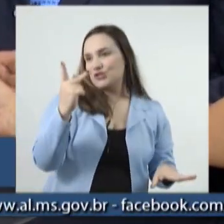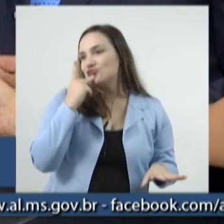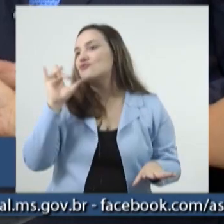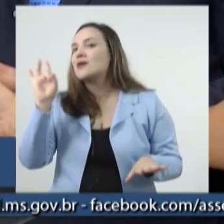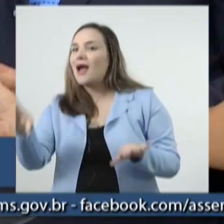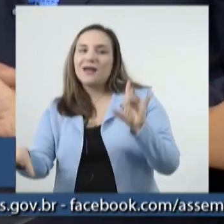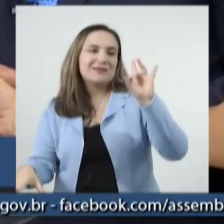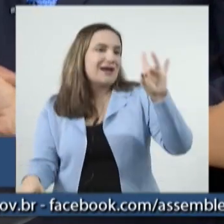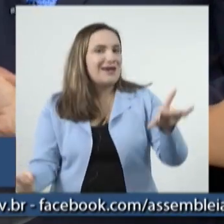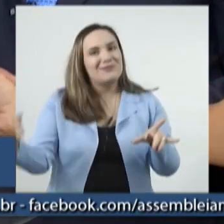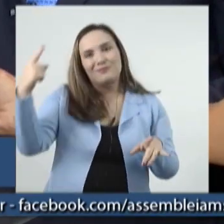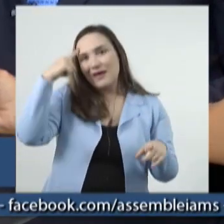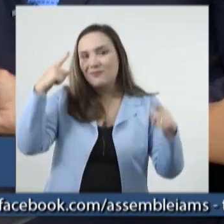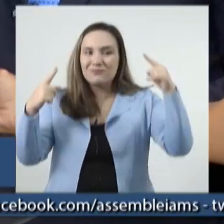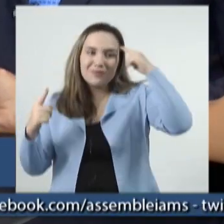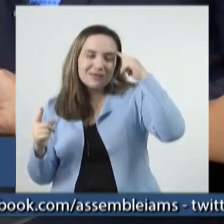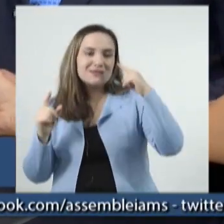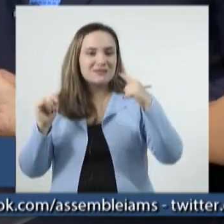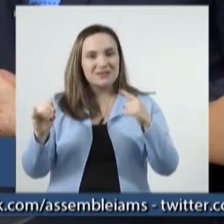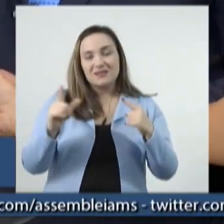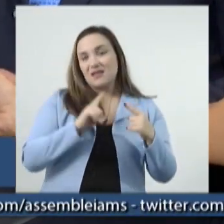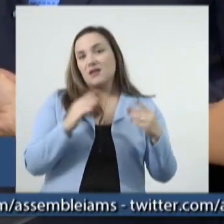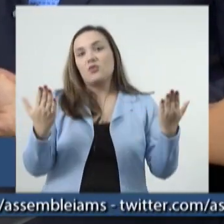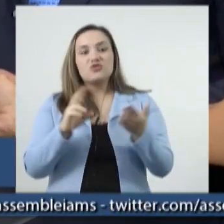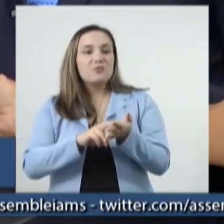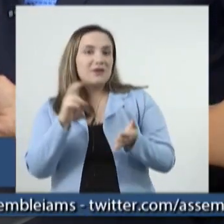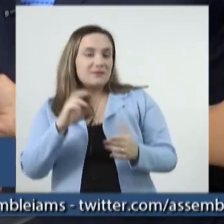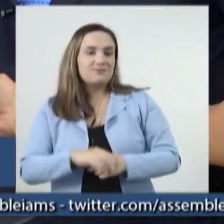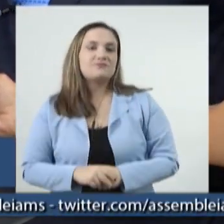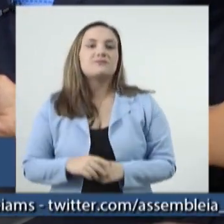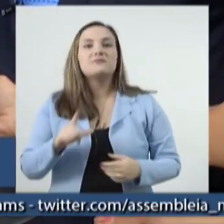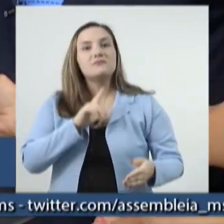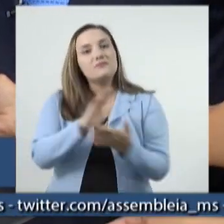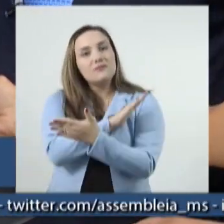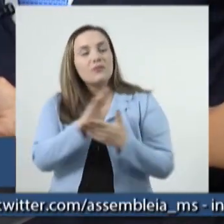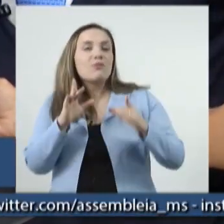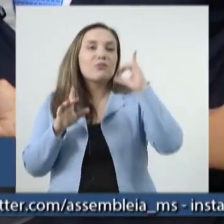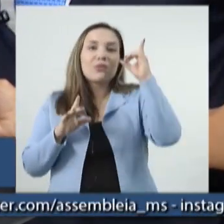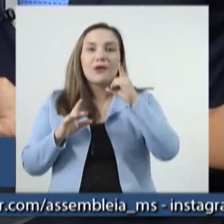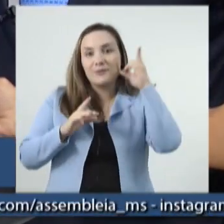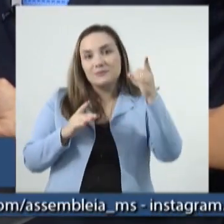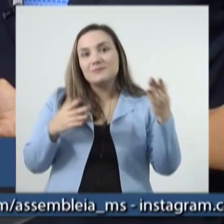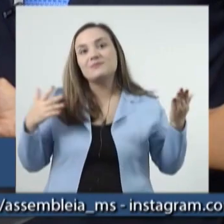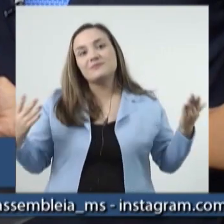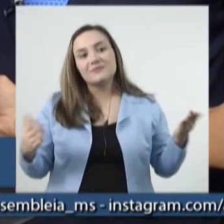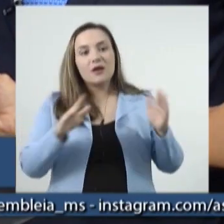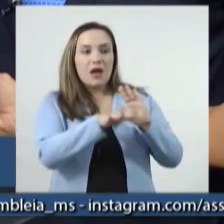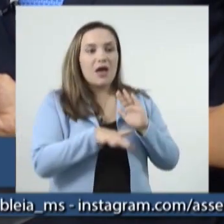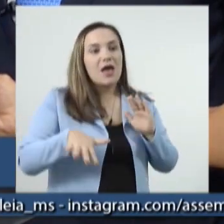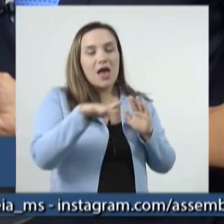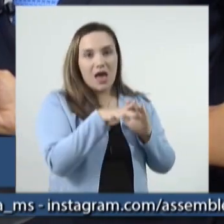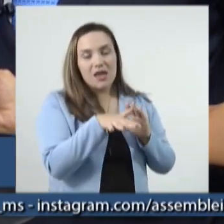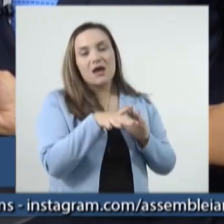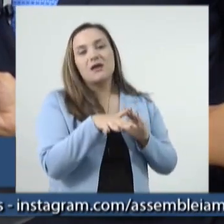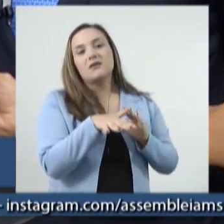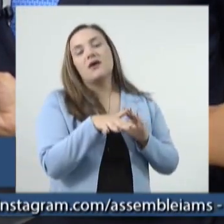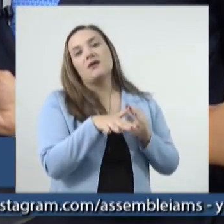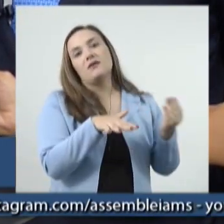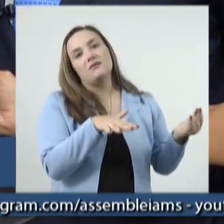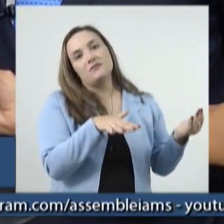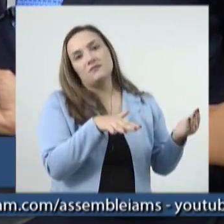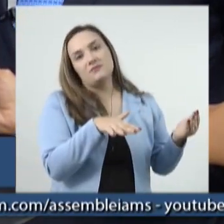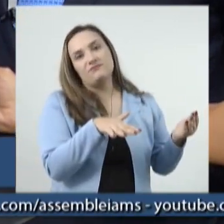e existe a diferença. Eu citei hoje de manhã como exemplo, nós temos deputados que além de ser de bases eleitorais que há